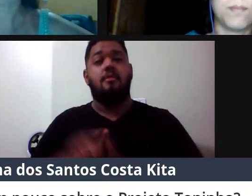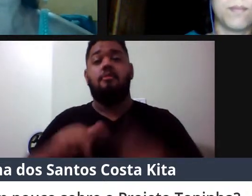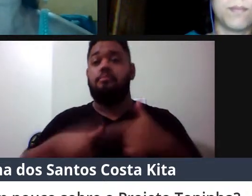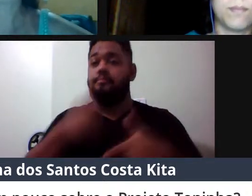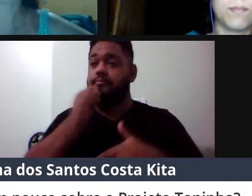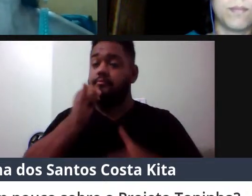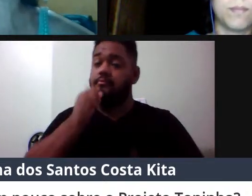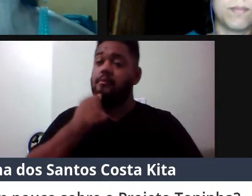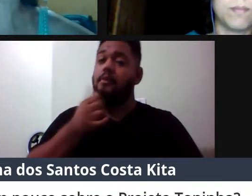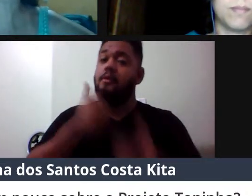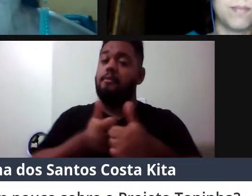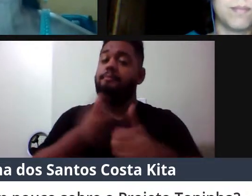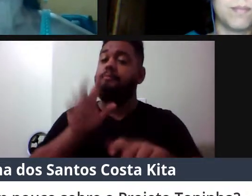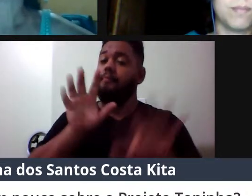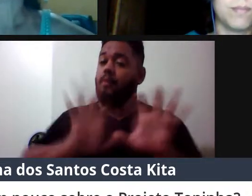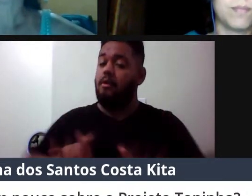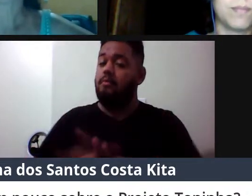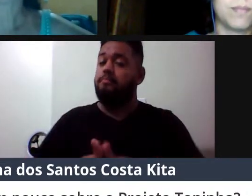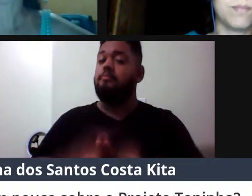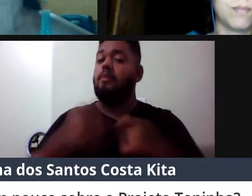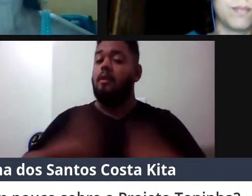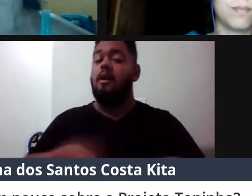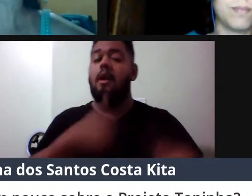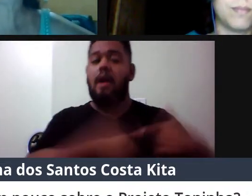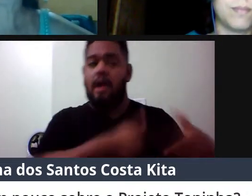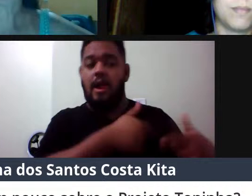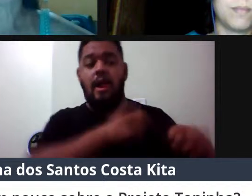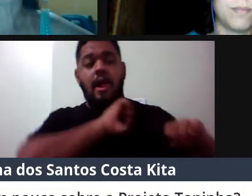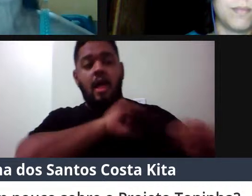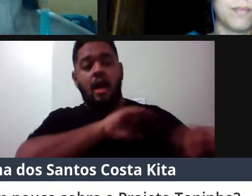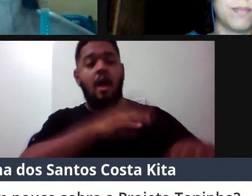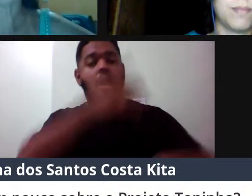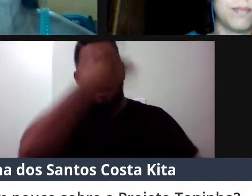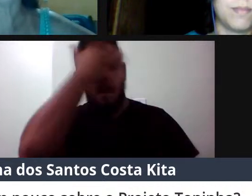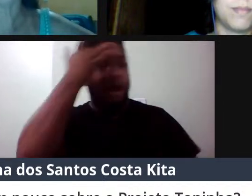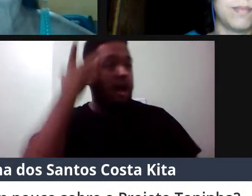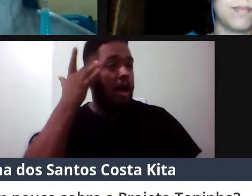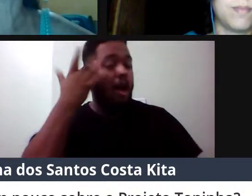tem que trabalhar com pessoas, não tem jeito.